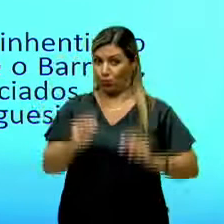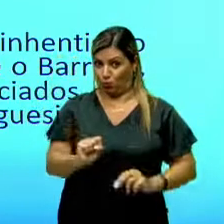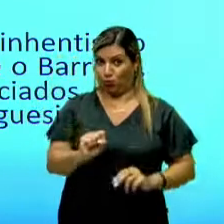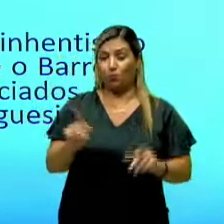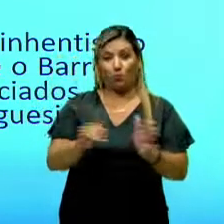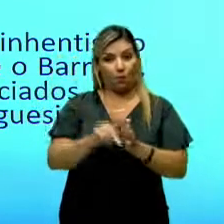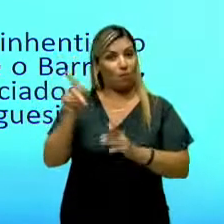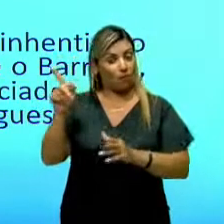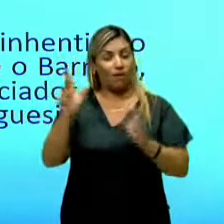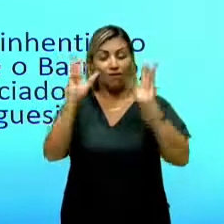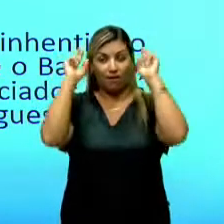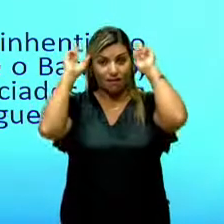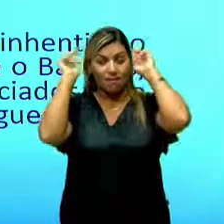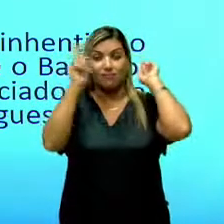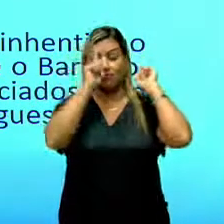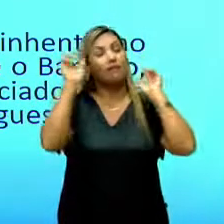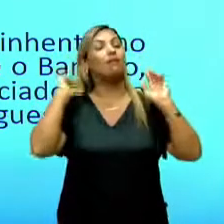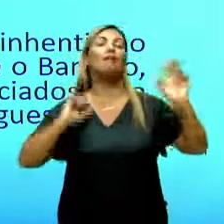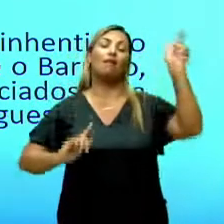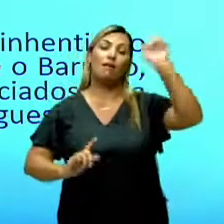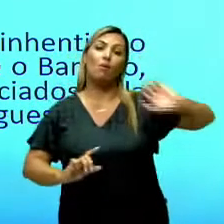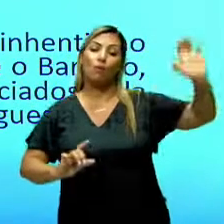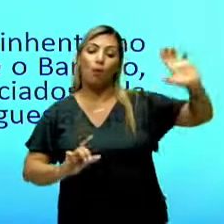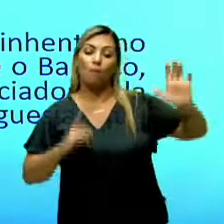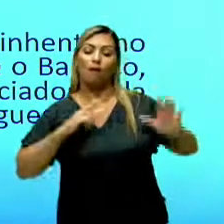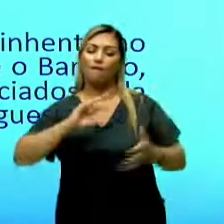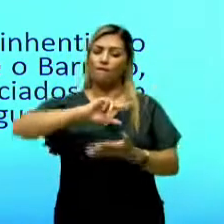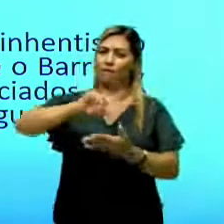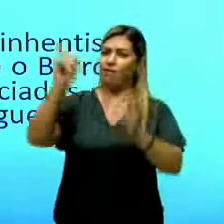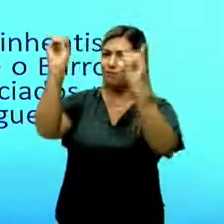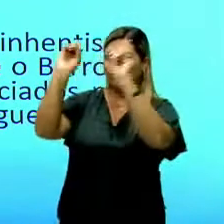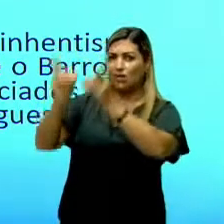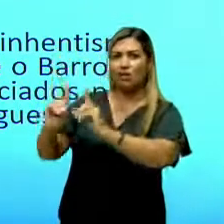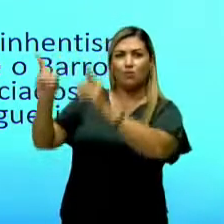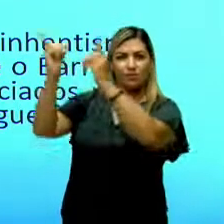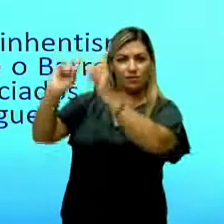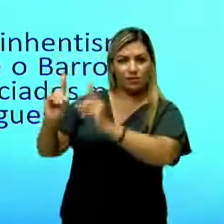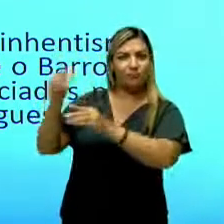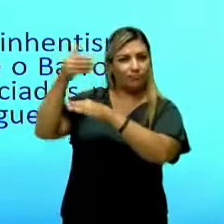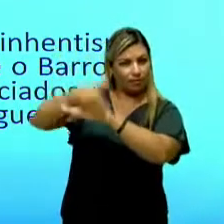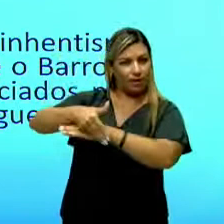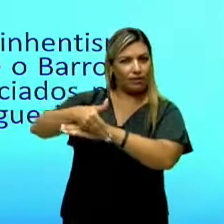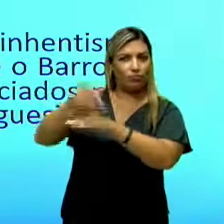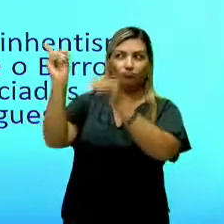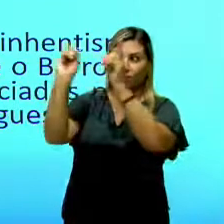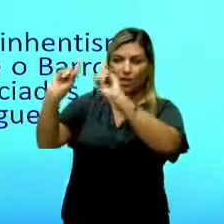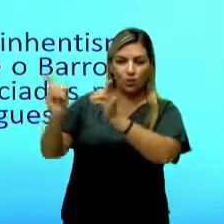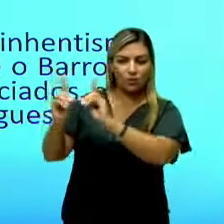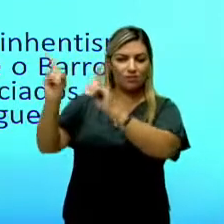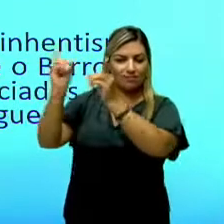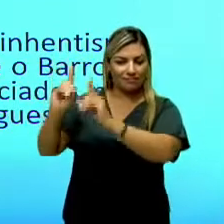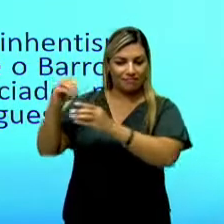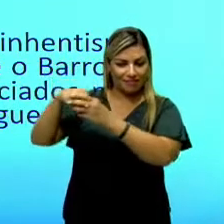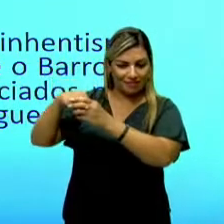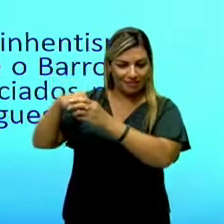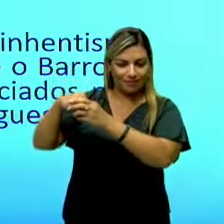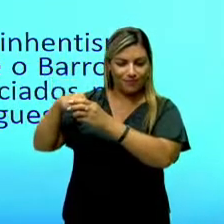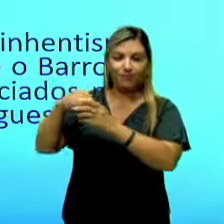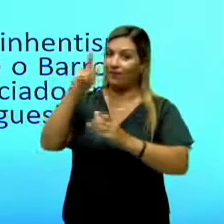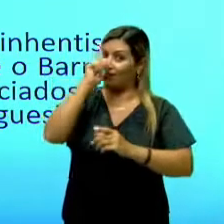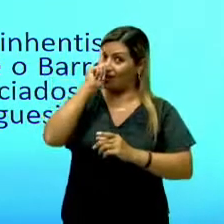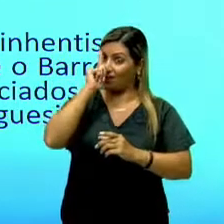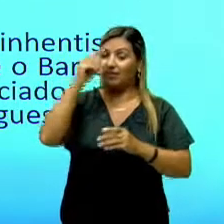Grécia, onde vários deuses habitavam, né? Então, logo a gente já deduz que dentro do arcadismo,